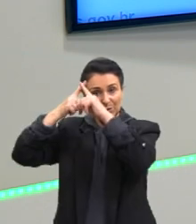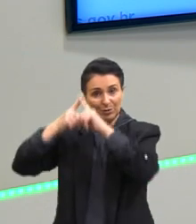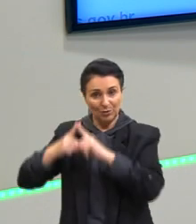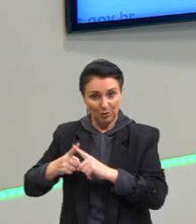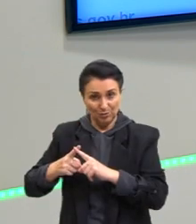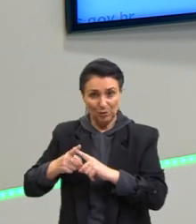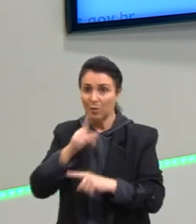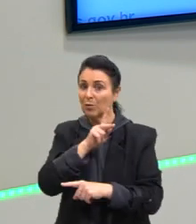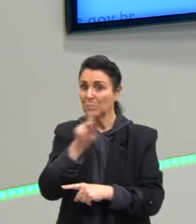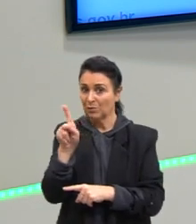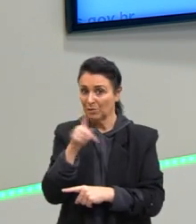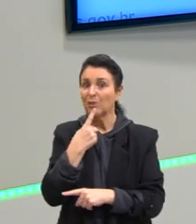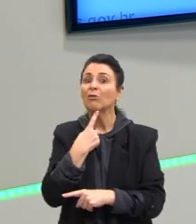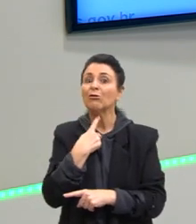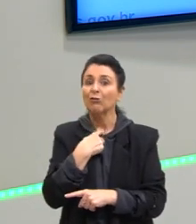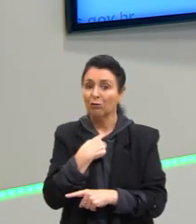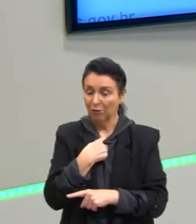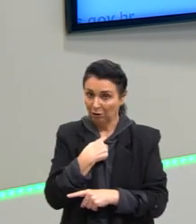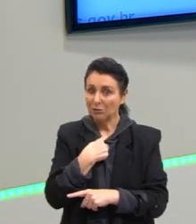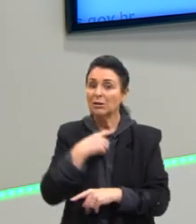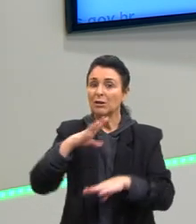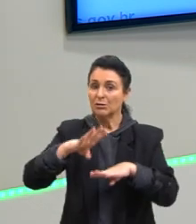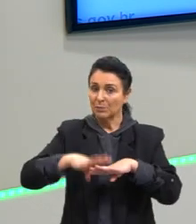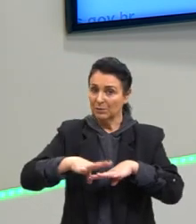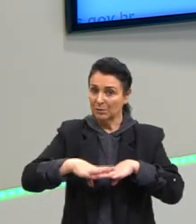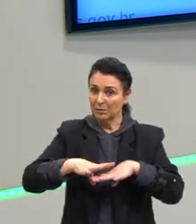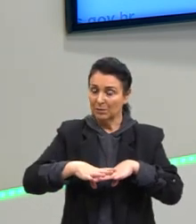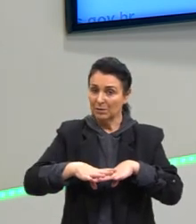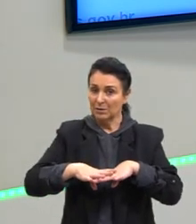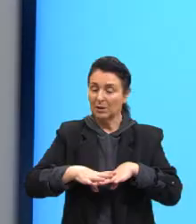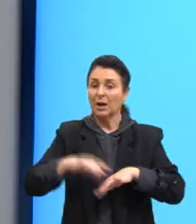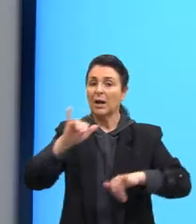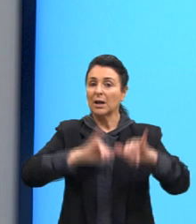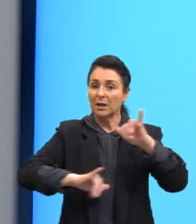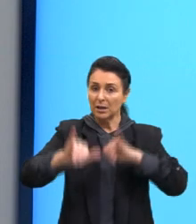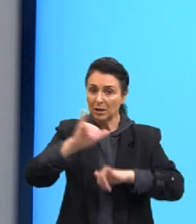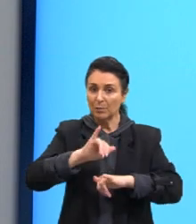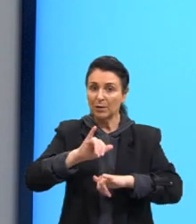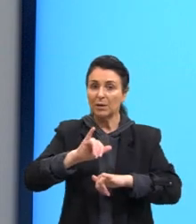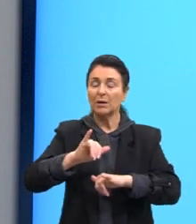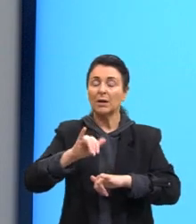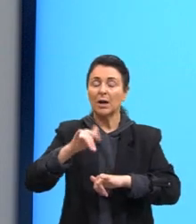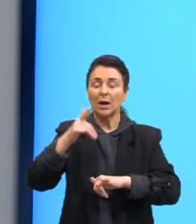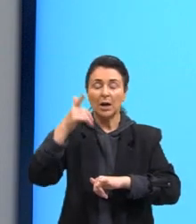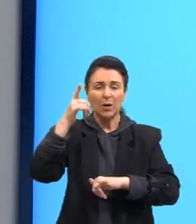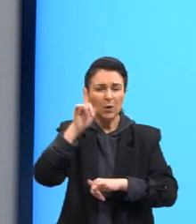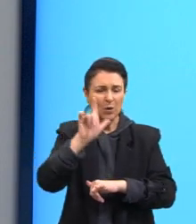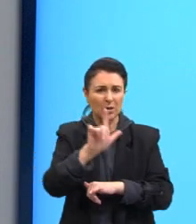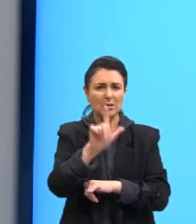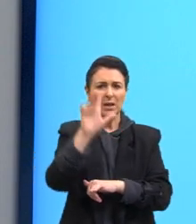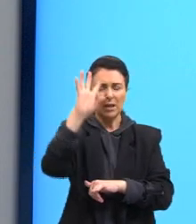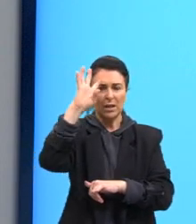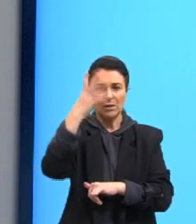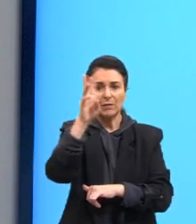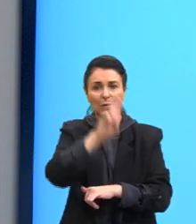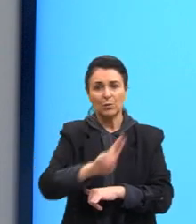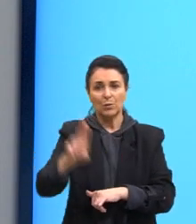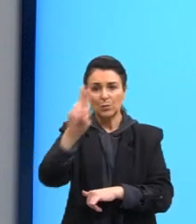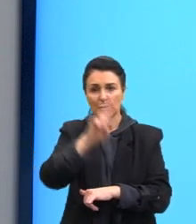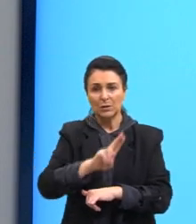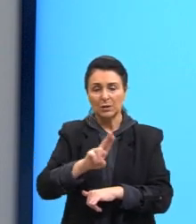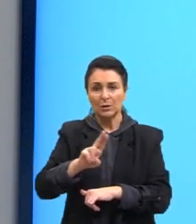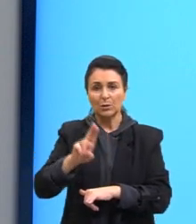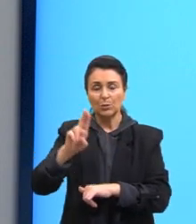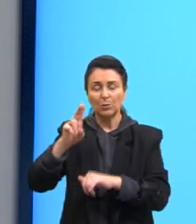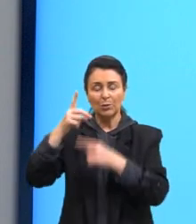sempre falei isso para os professores de matemática. Então, a química, a gente consegue resolver muita coisa através do raciocínio